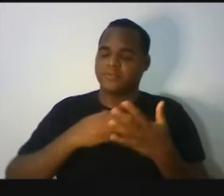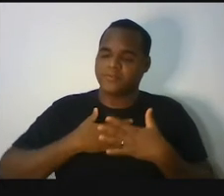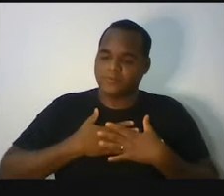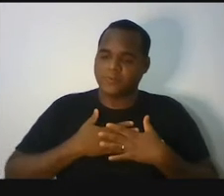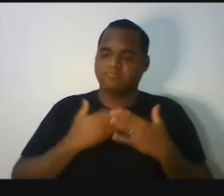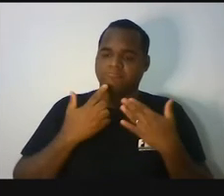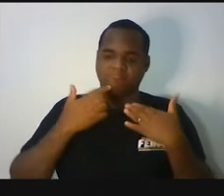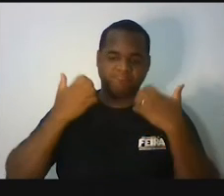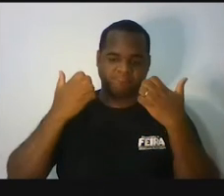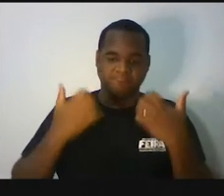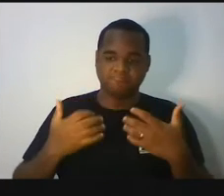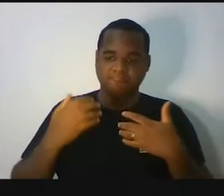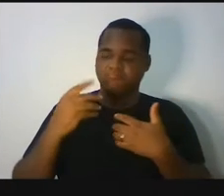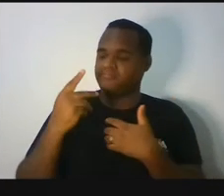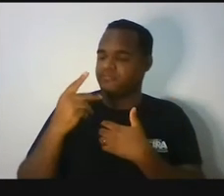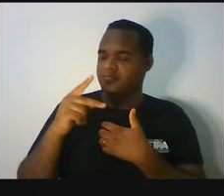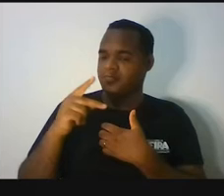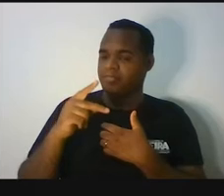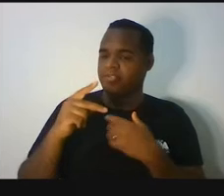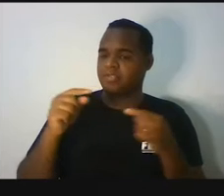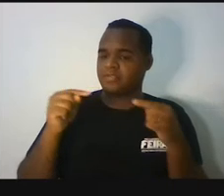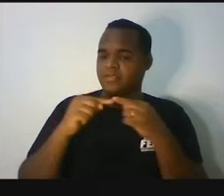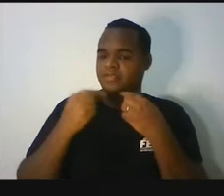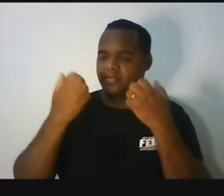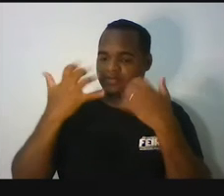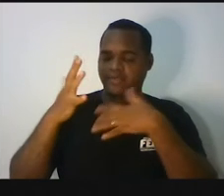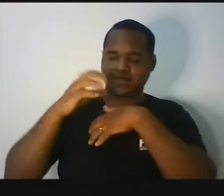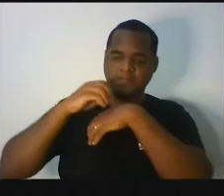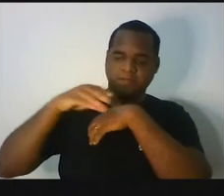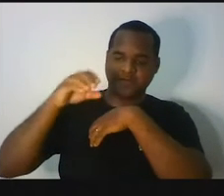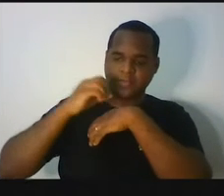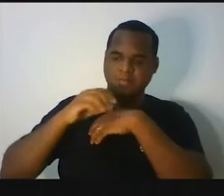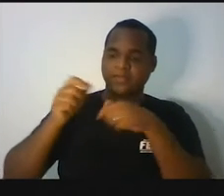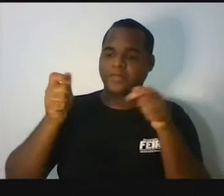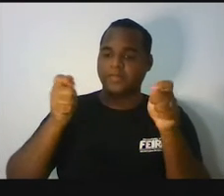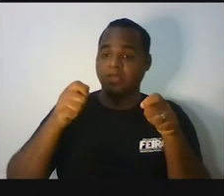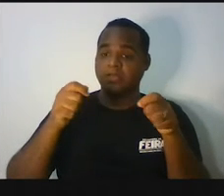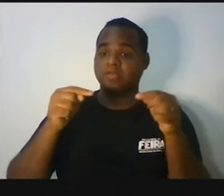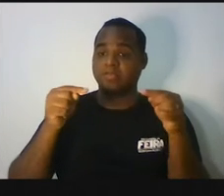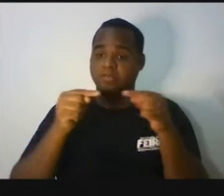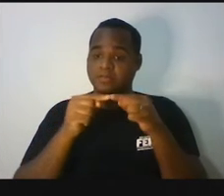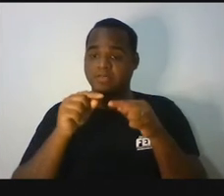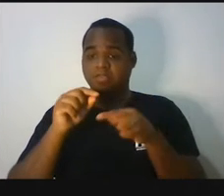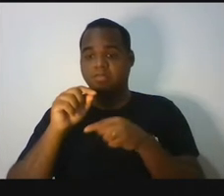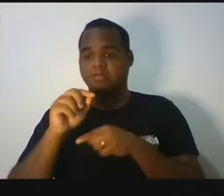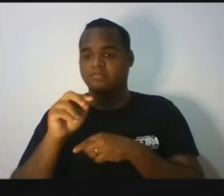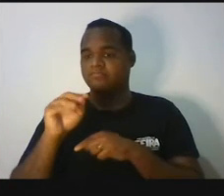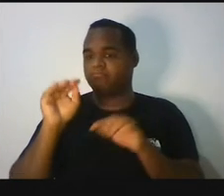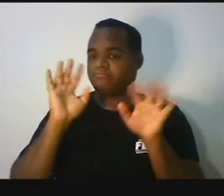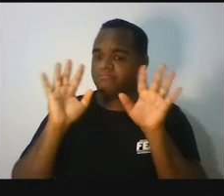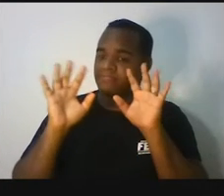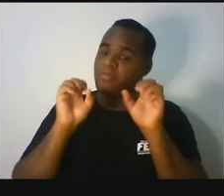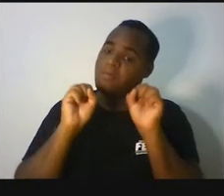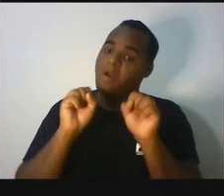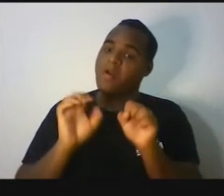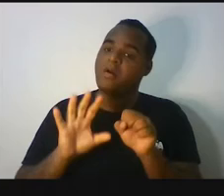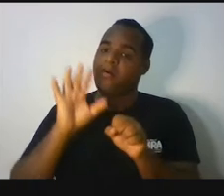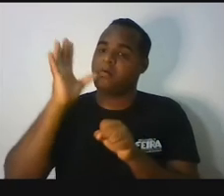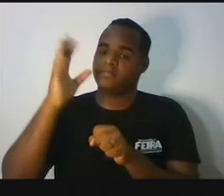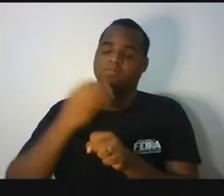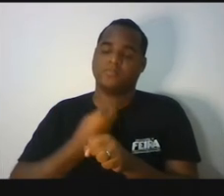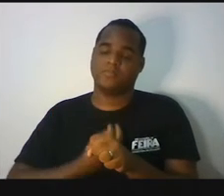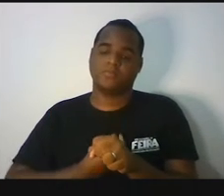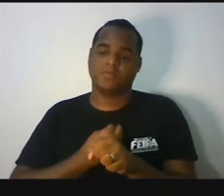que essa situação que eu trago para você é uma situação hipotética. O que é uma situação hipotética?